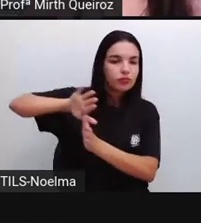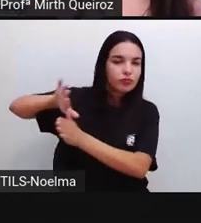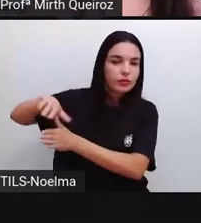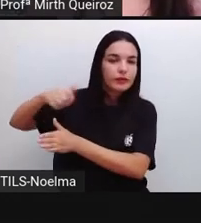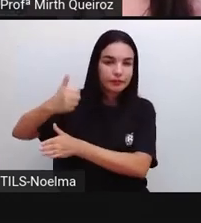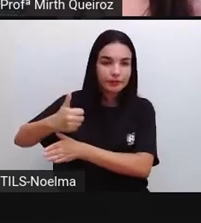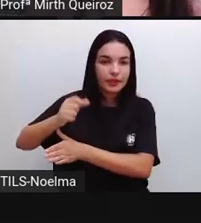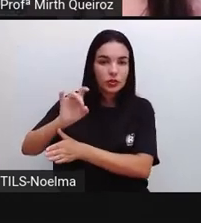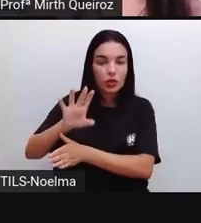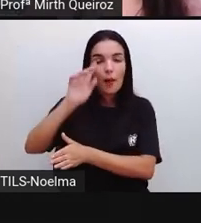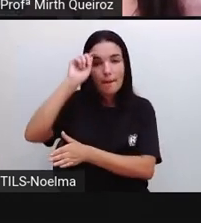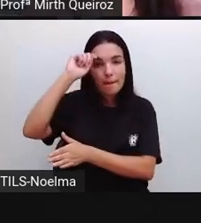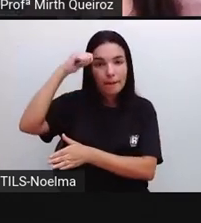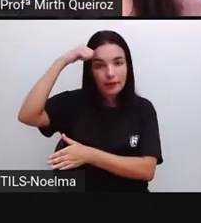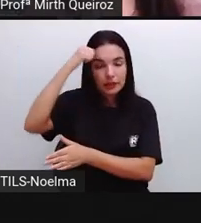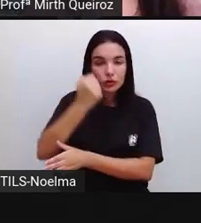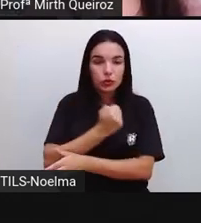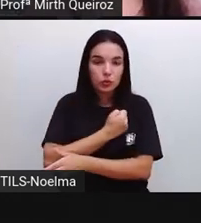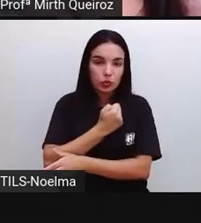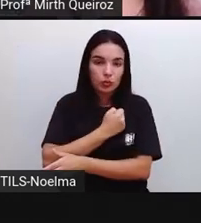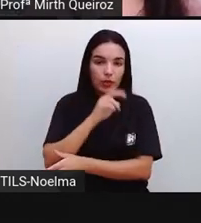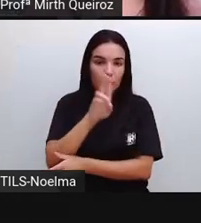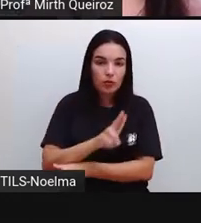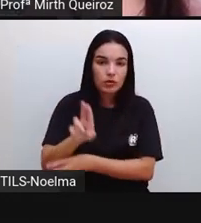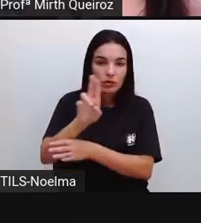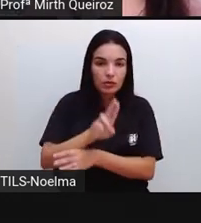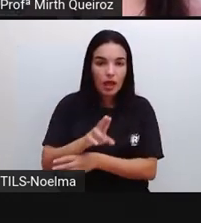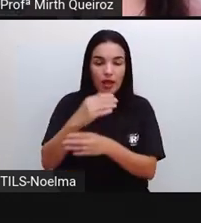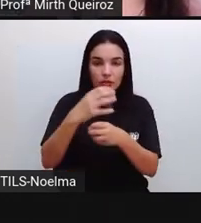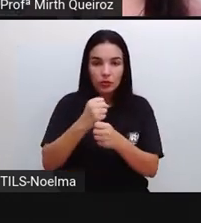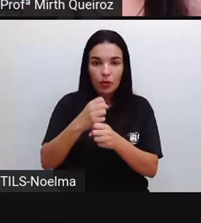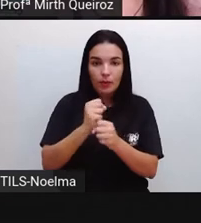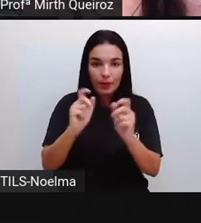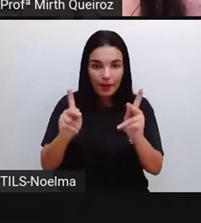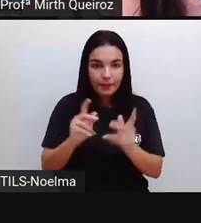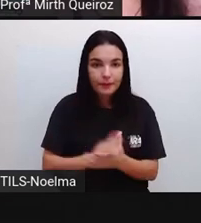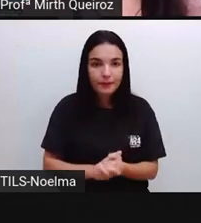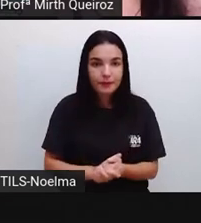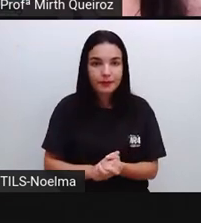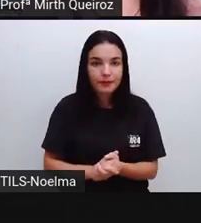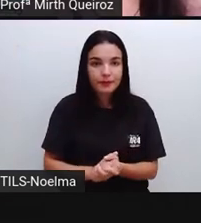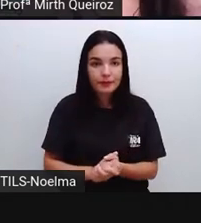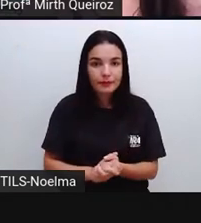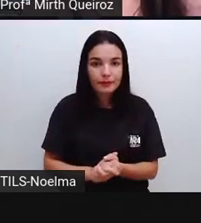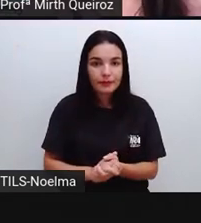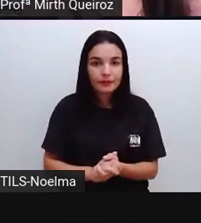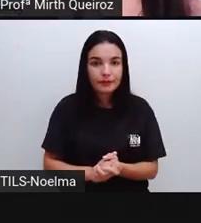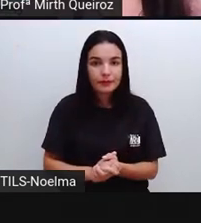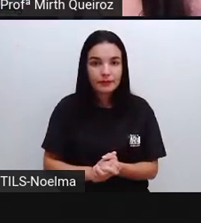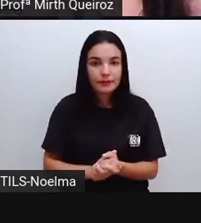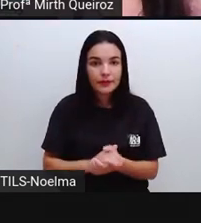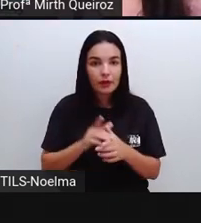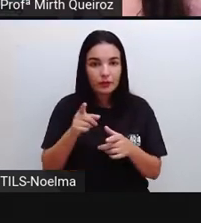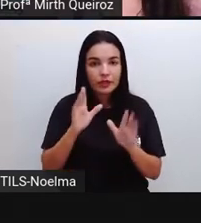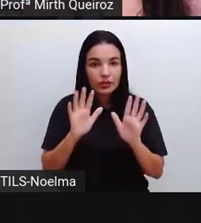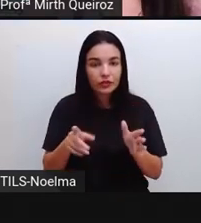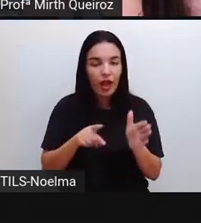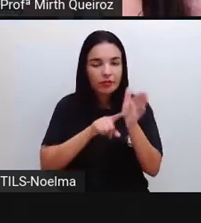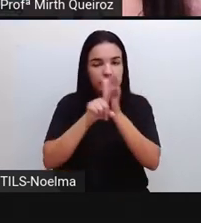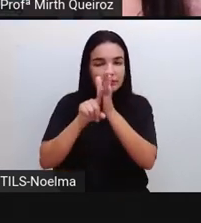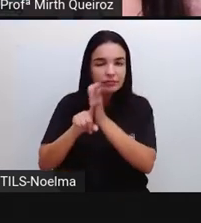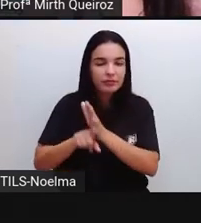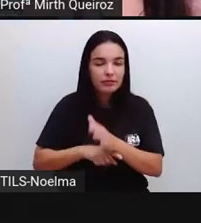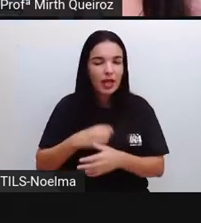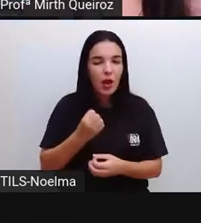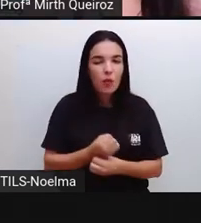somente os números pretos que vocês vão utilizar para poder realizar essa conta. Tudo certo? Já analisou aí quanto que